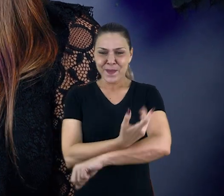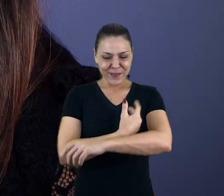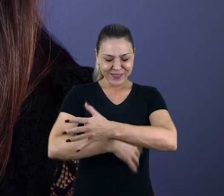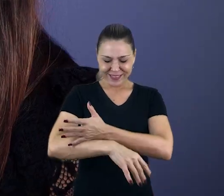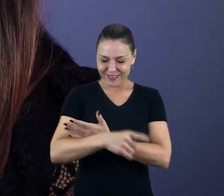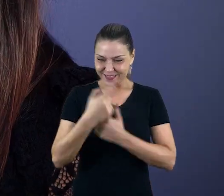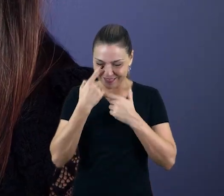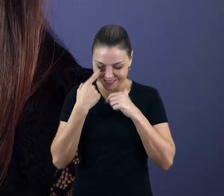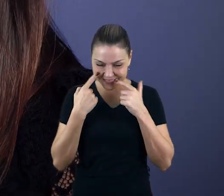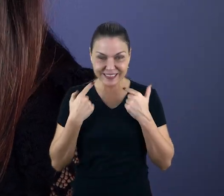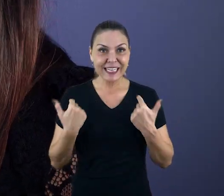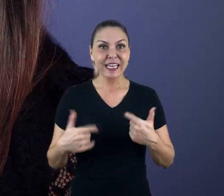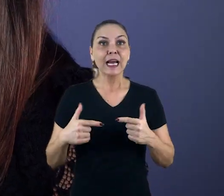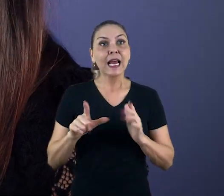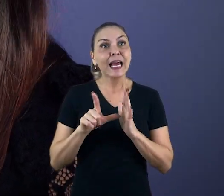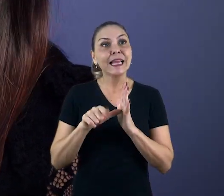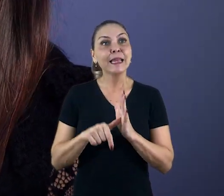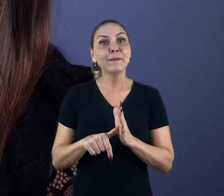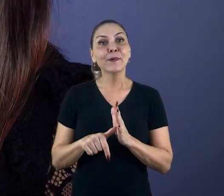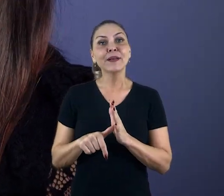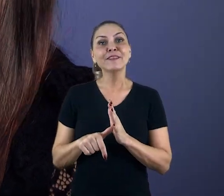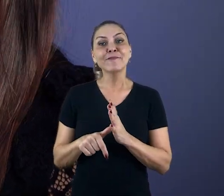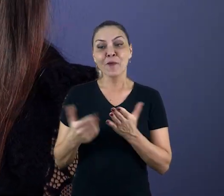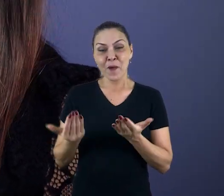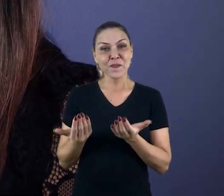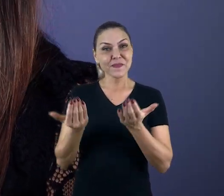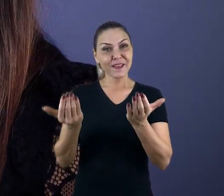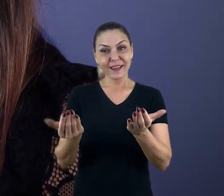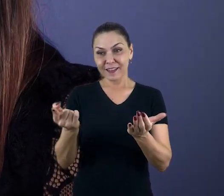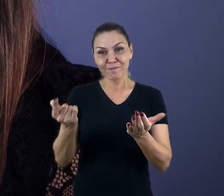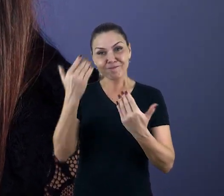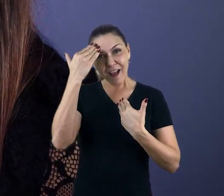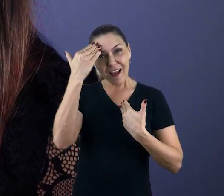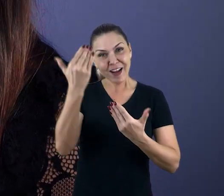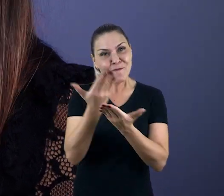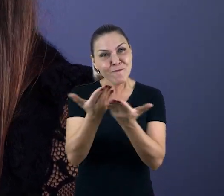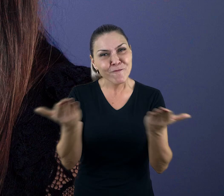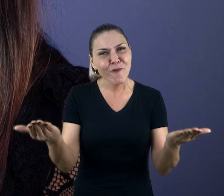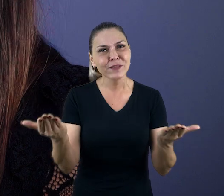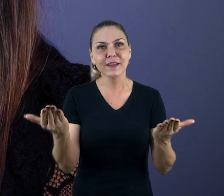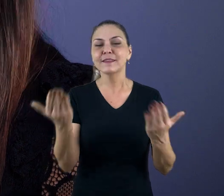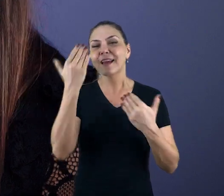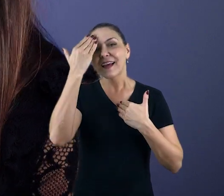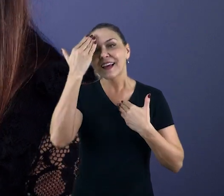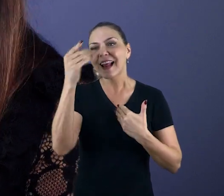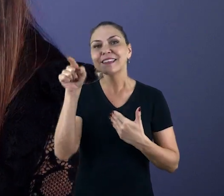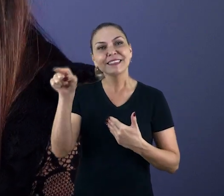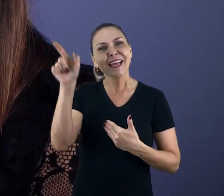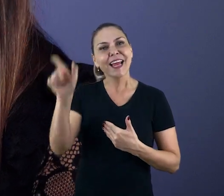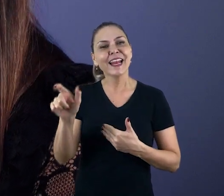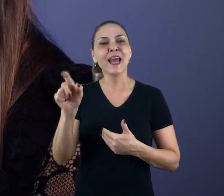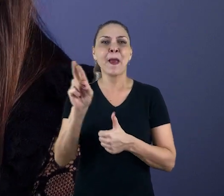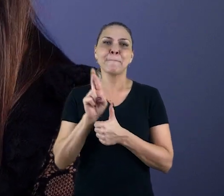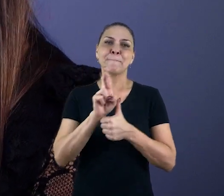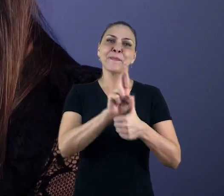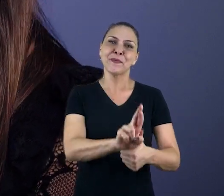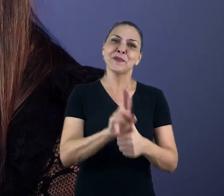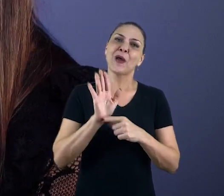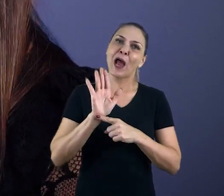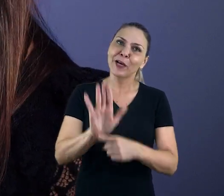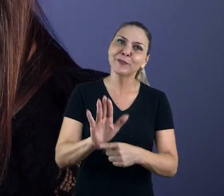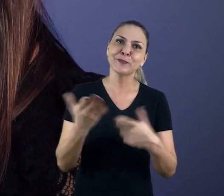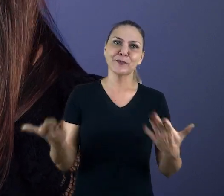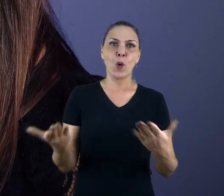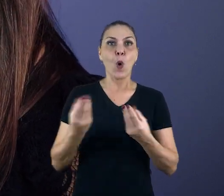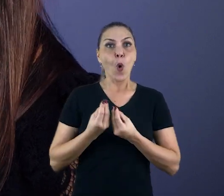E depois ela nos levou nos braços e falou, olha, ele está aqui graças a vocês. E era graças a esse procurador, na verdade,